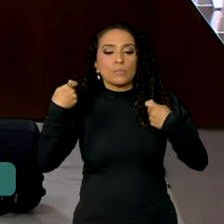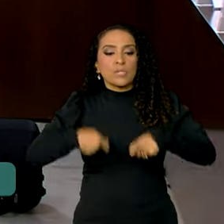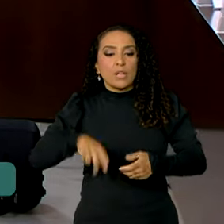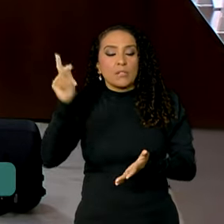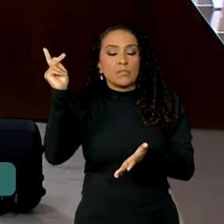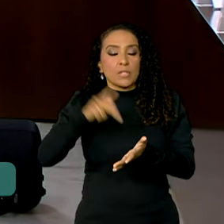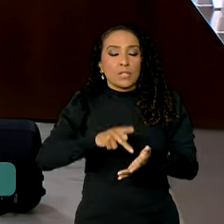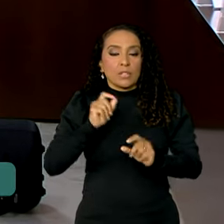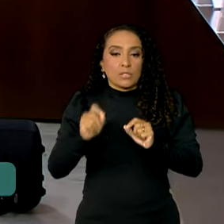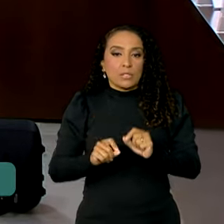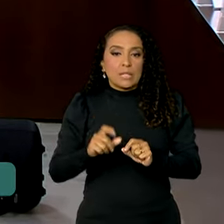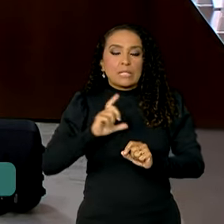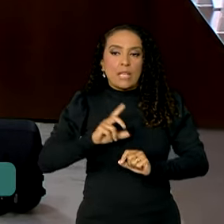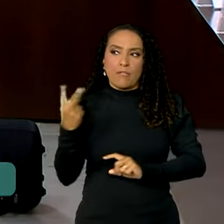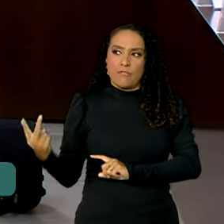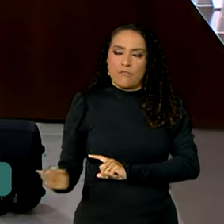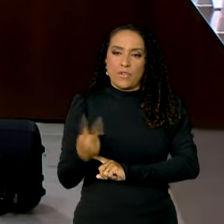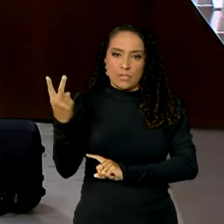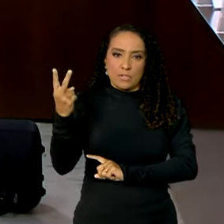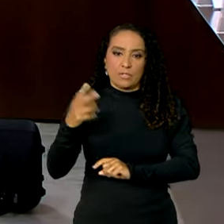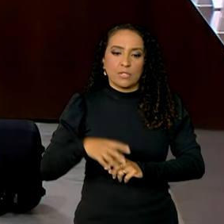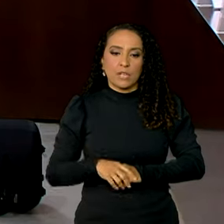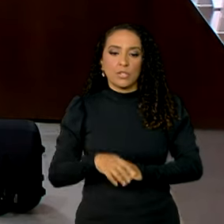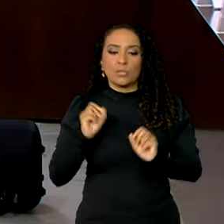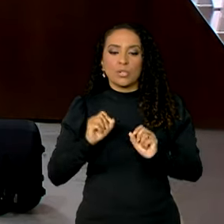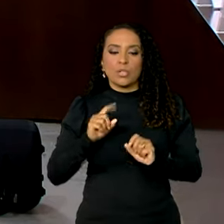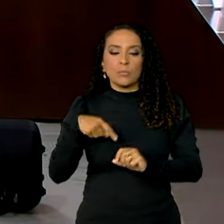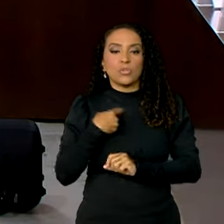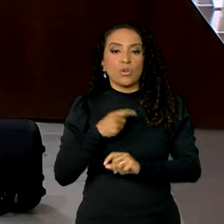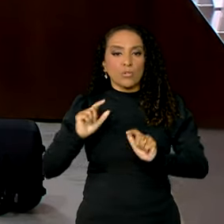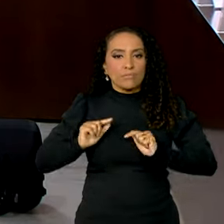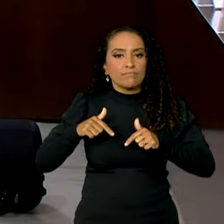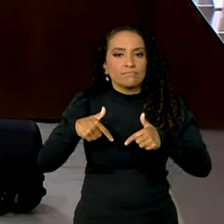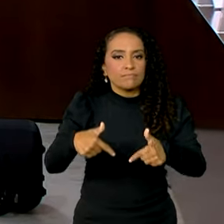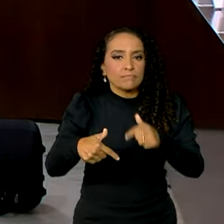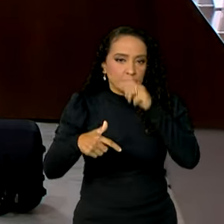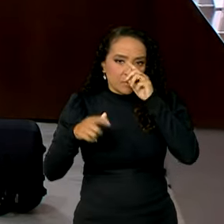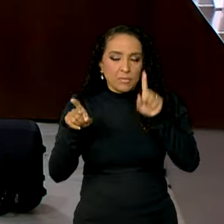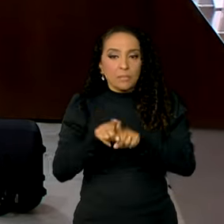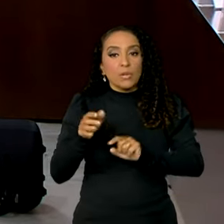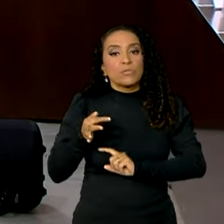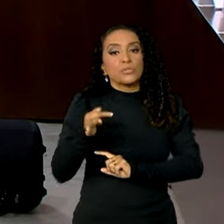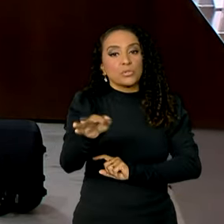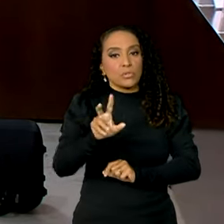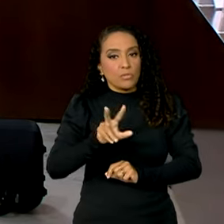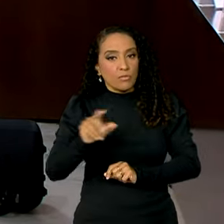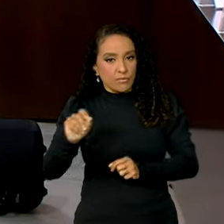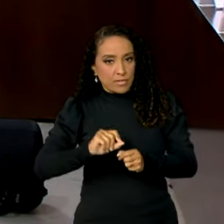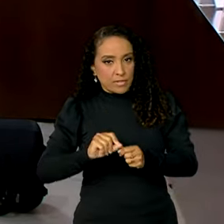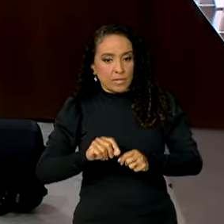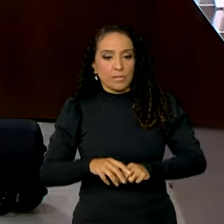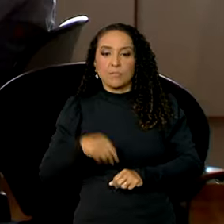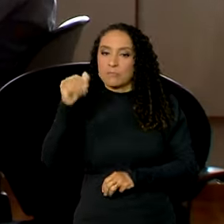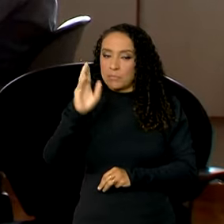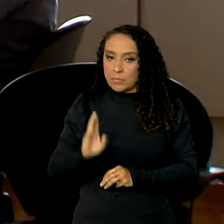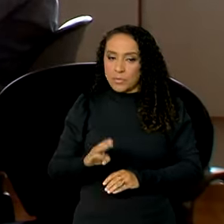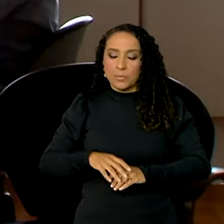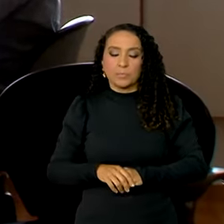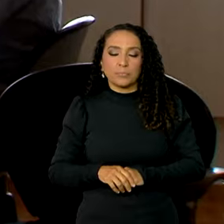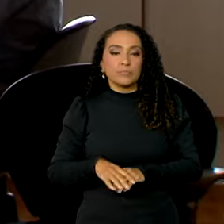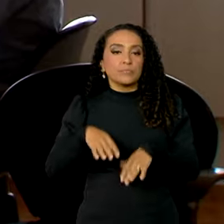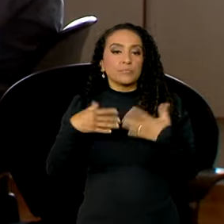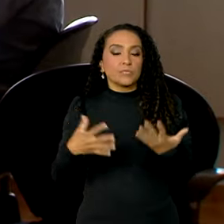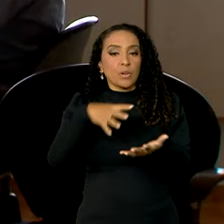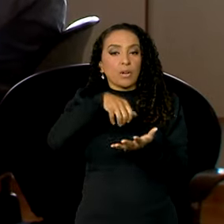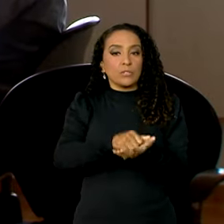fato, ser valorizado pelo que fizemos e o que vamos ainda fazer pelo Brasil. De acordo